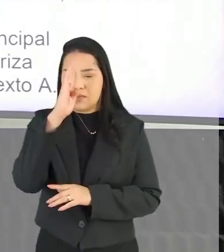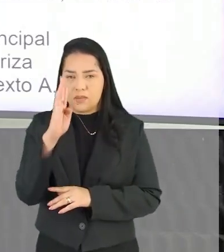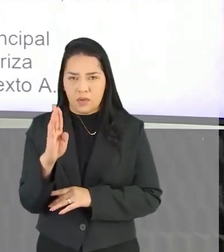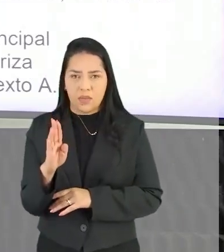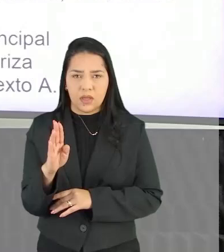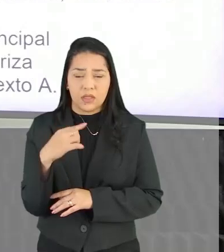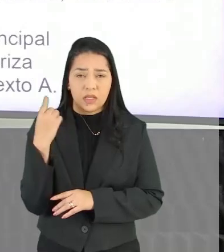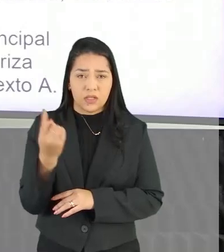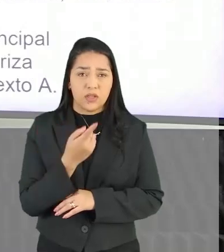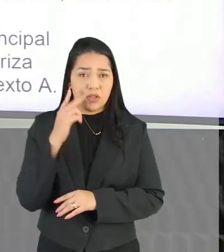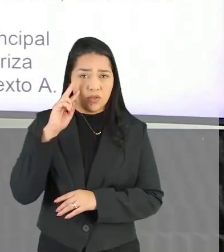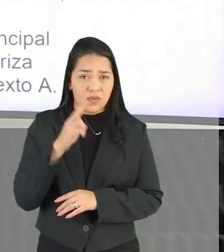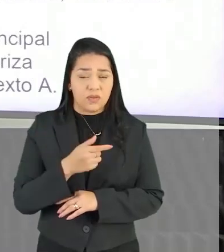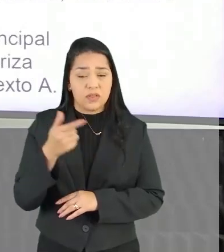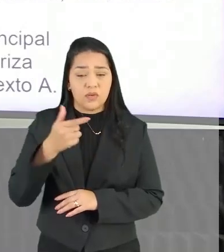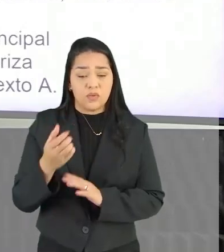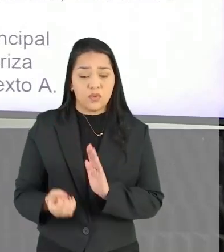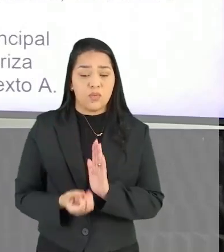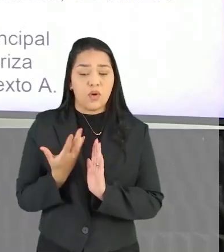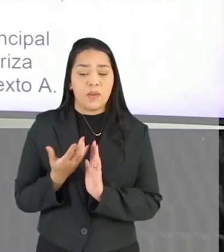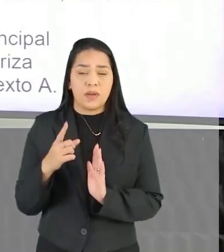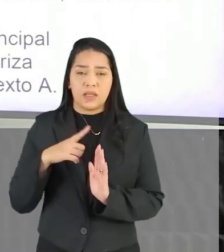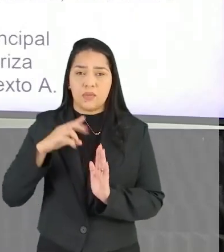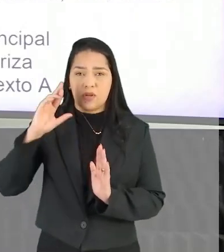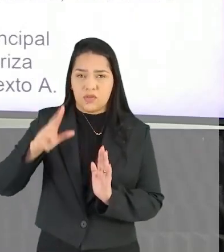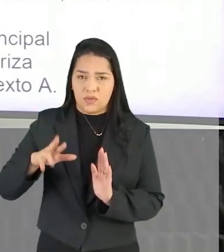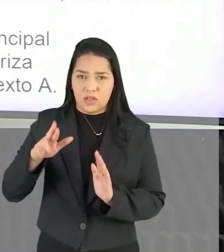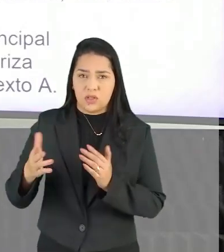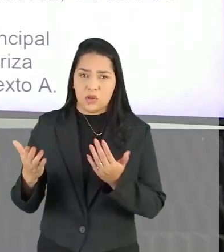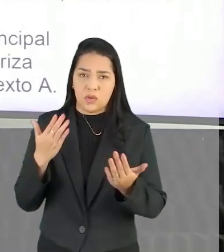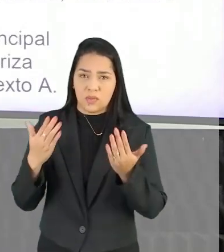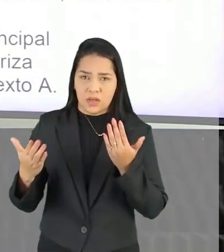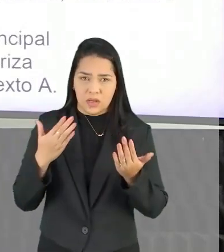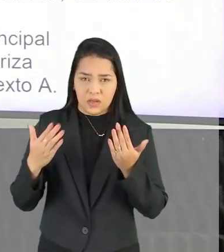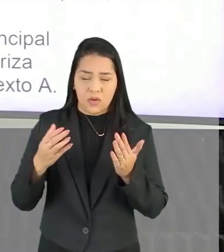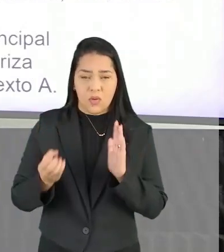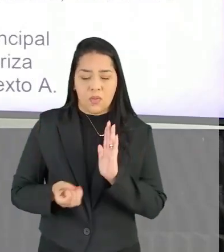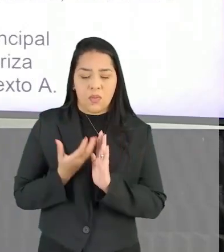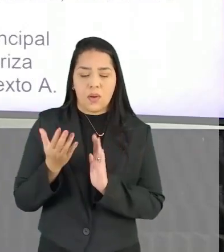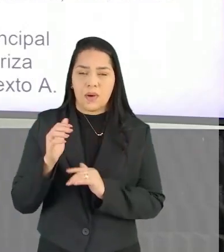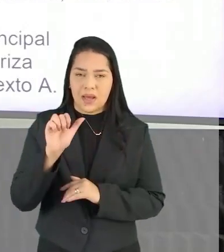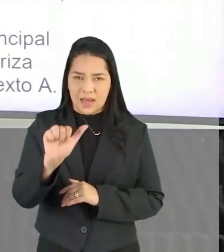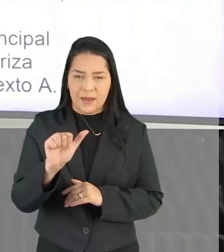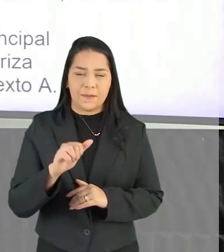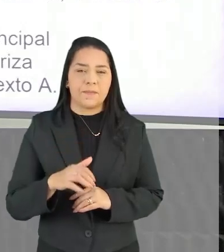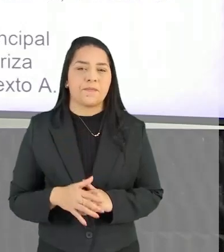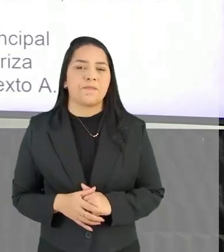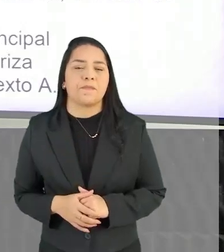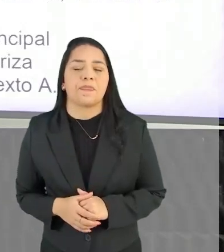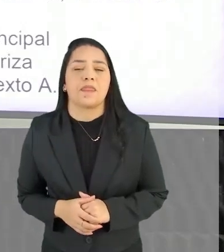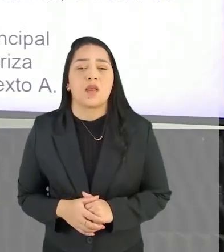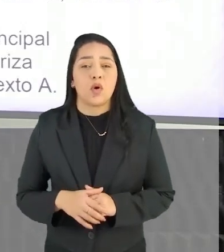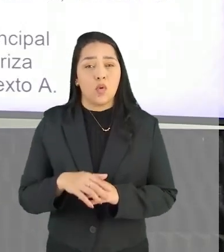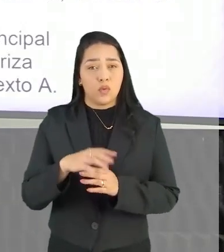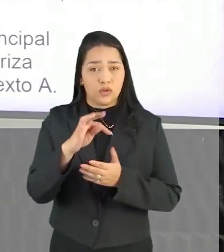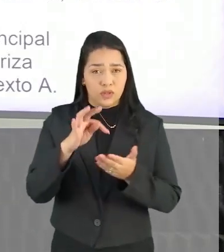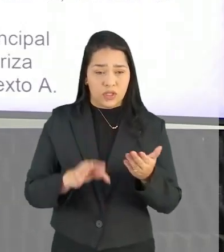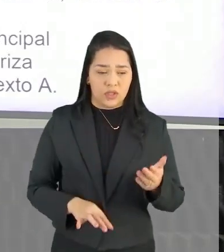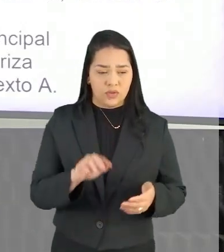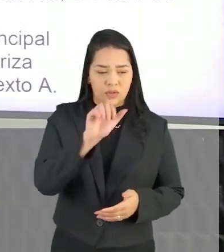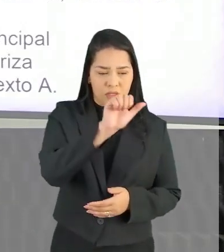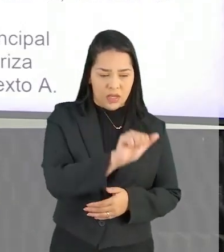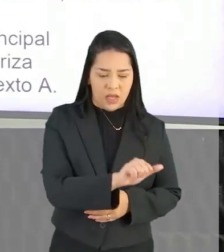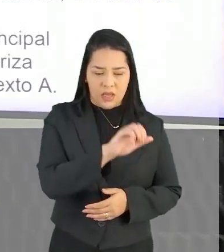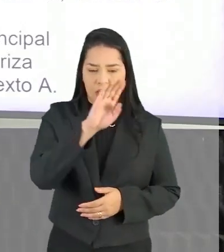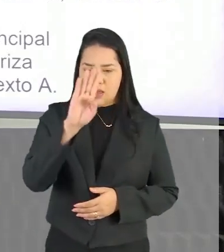perspectiva Que a gente vê no segundo poema, Que tem uma diferença comparando com o poema A. Os textos A e B,